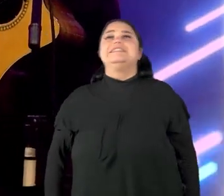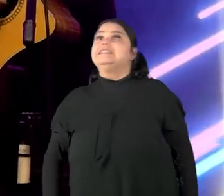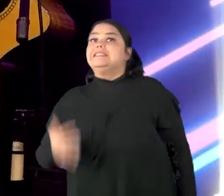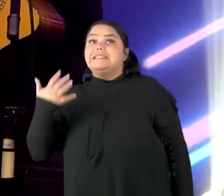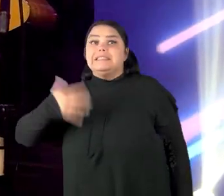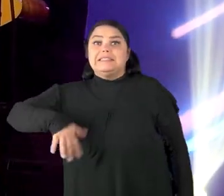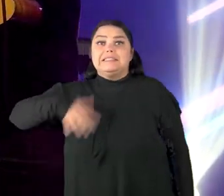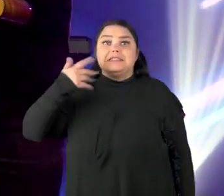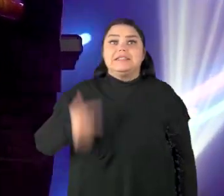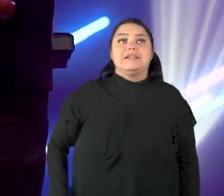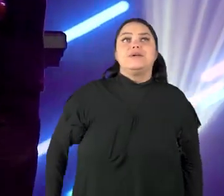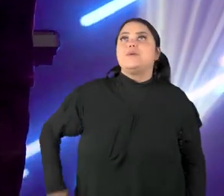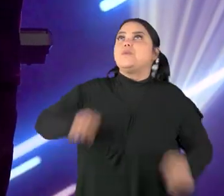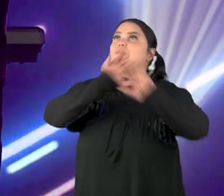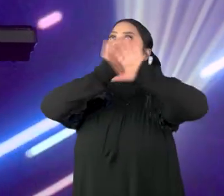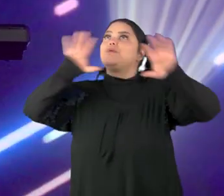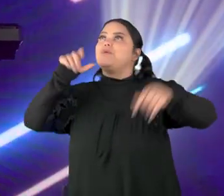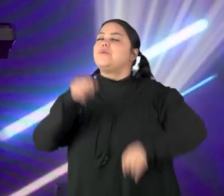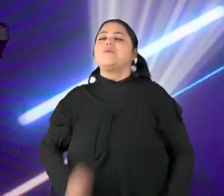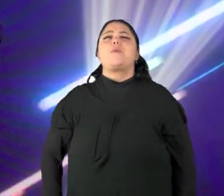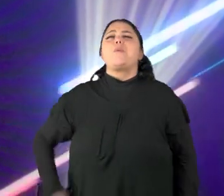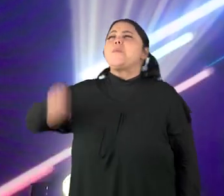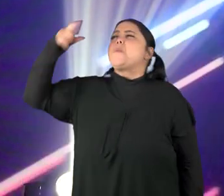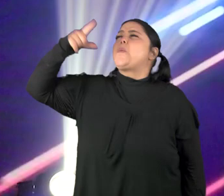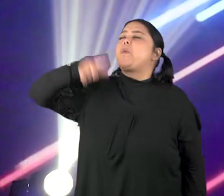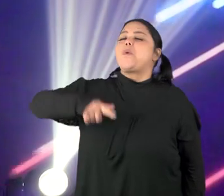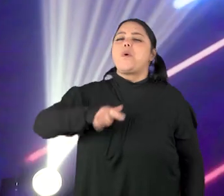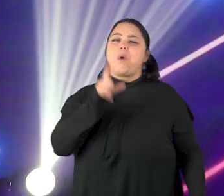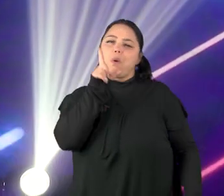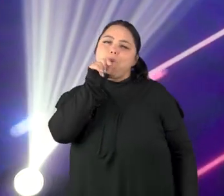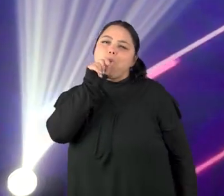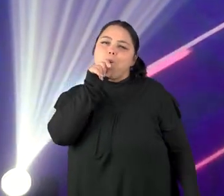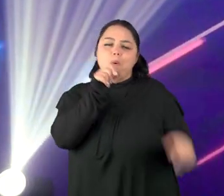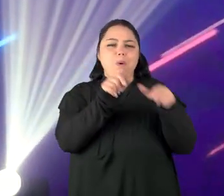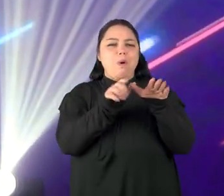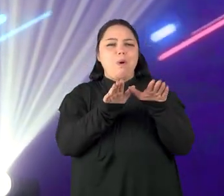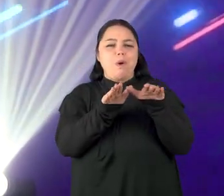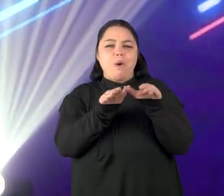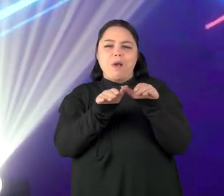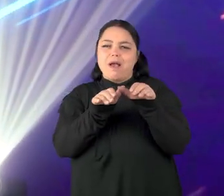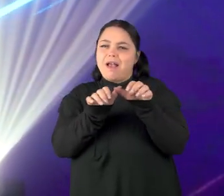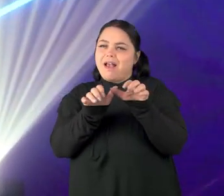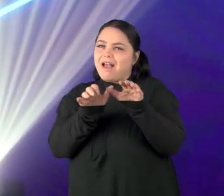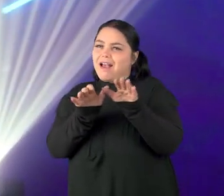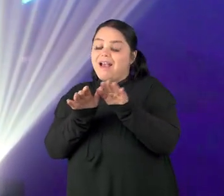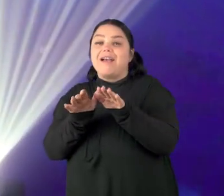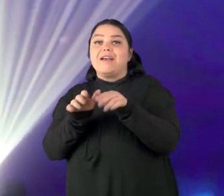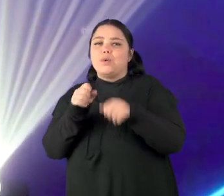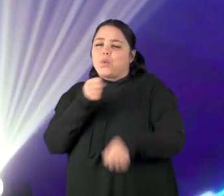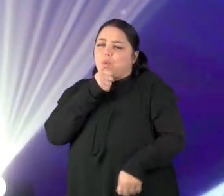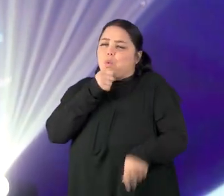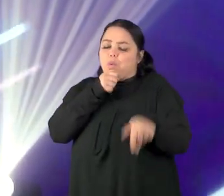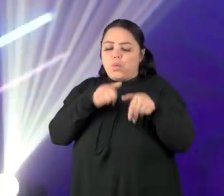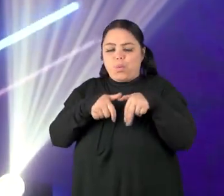bela. Eu abro a minha